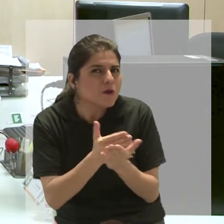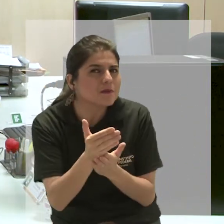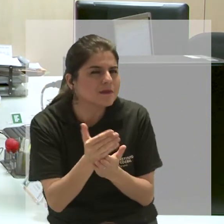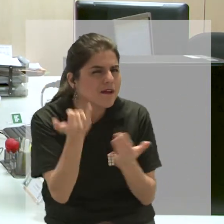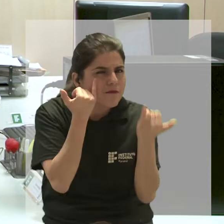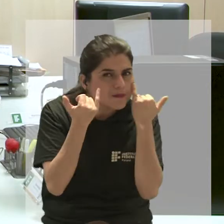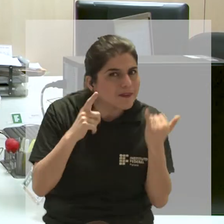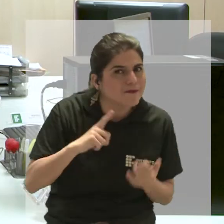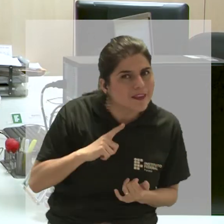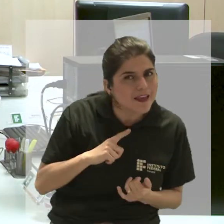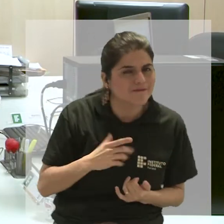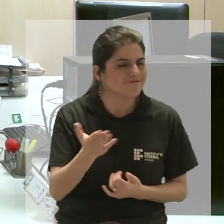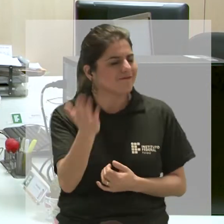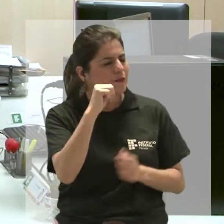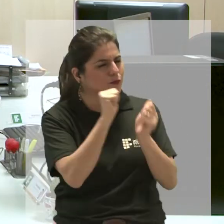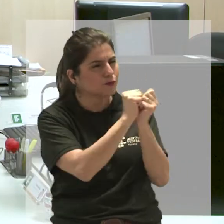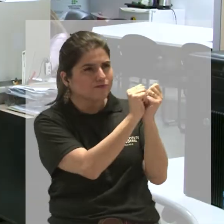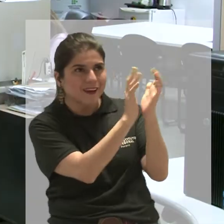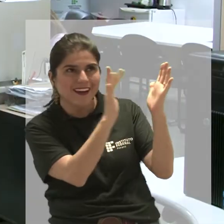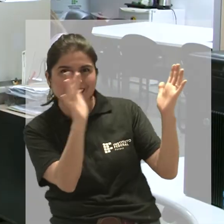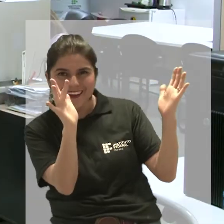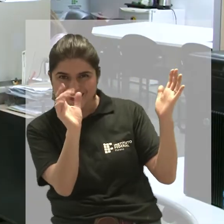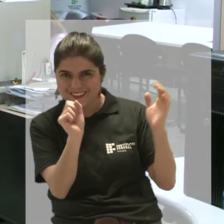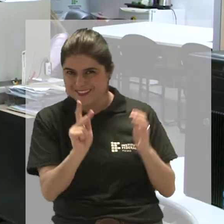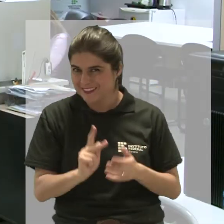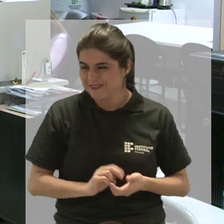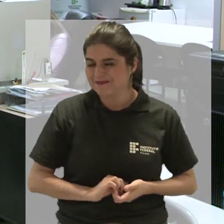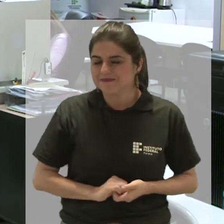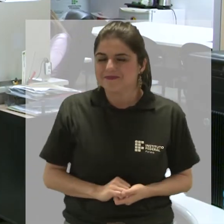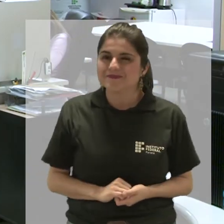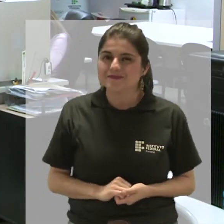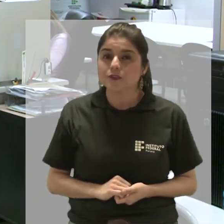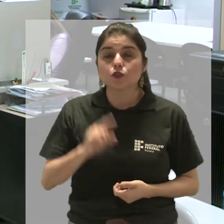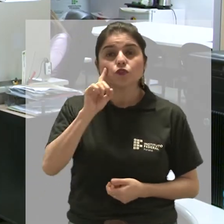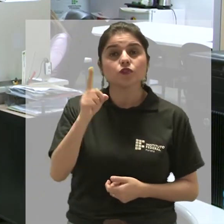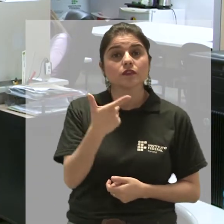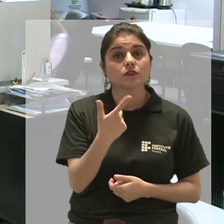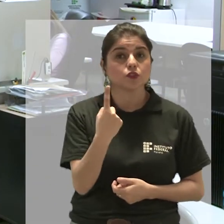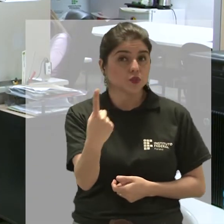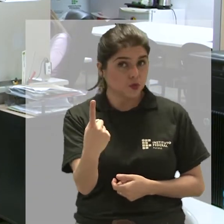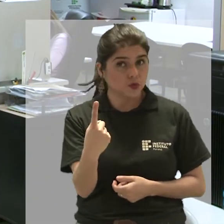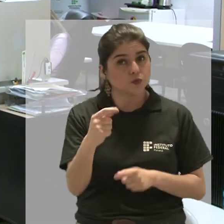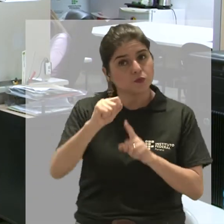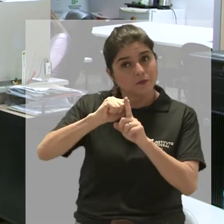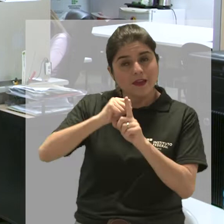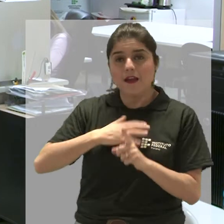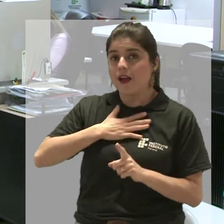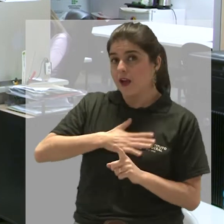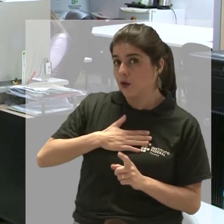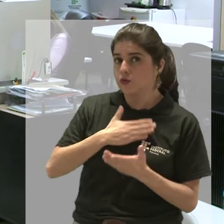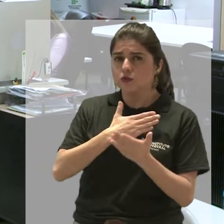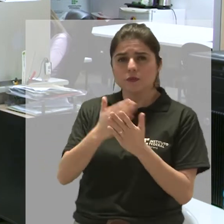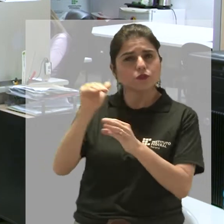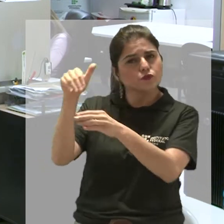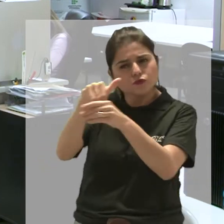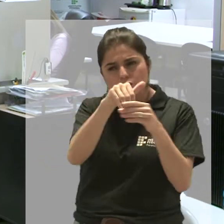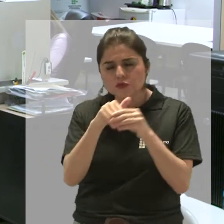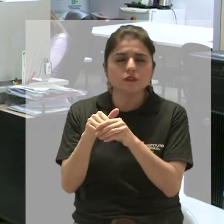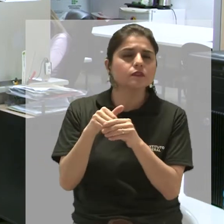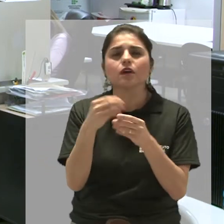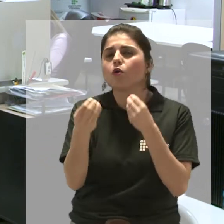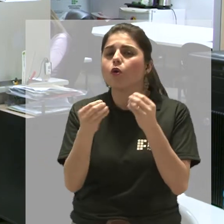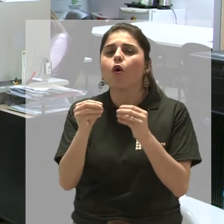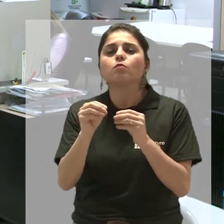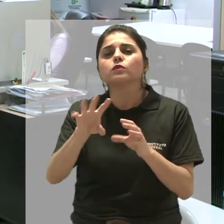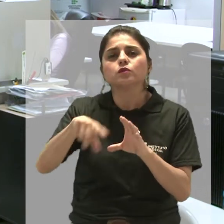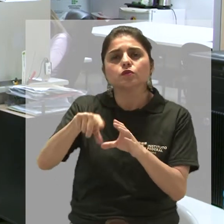informado? Então vem comigo! No dia 21 de agosto, será realizada a votação do processo de consulta do